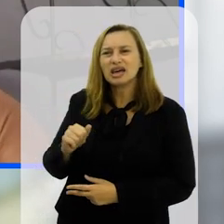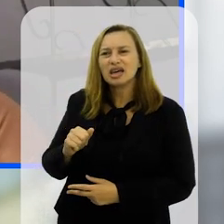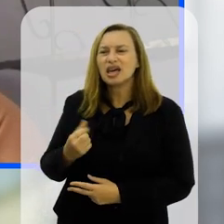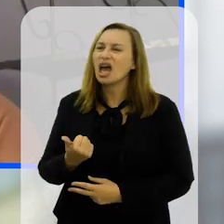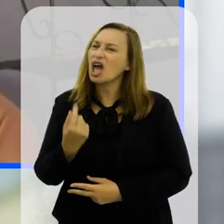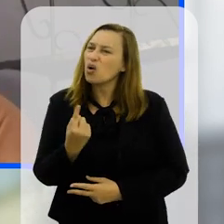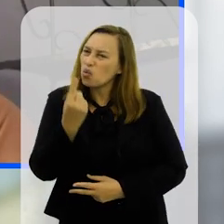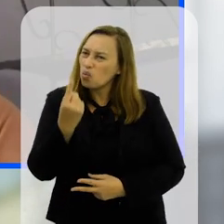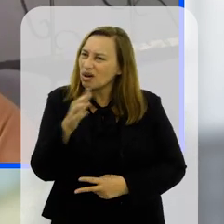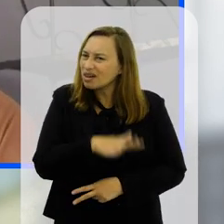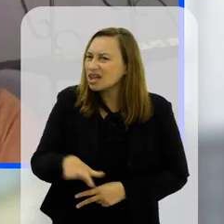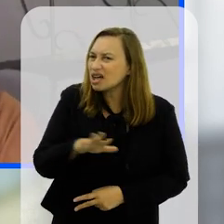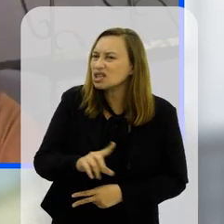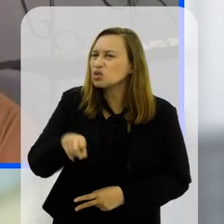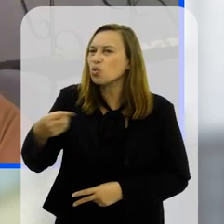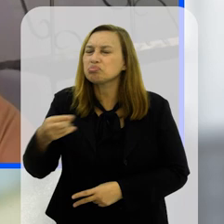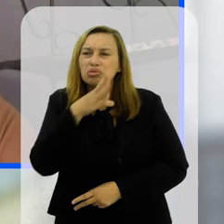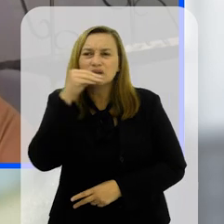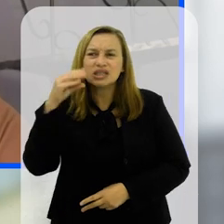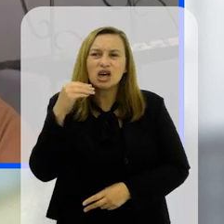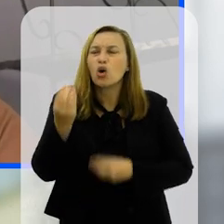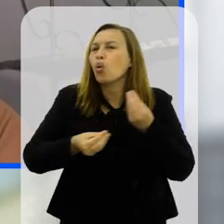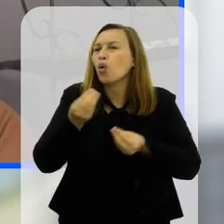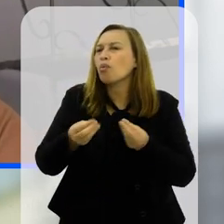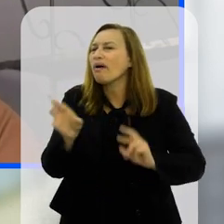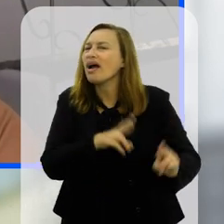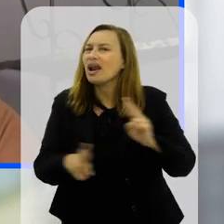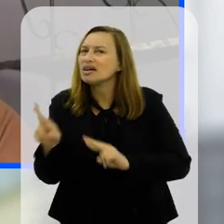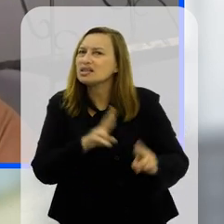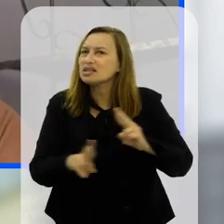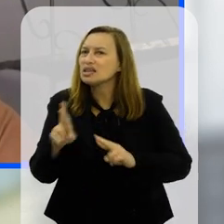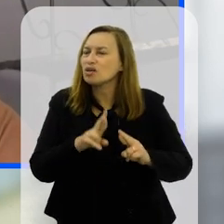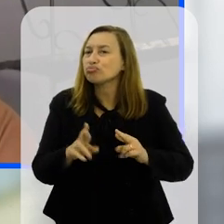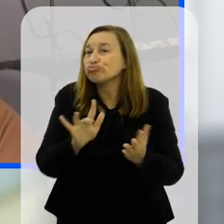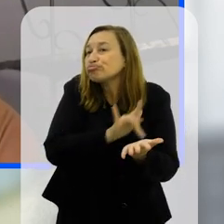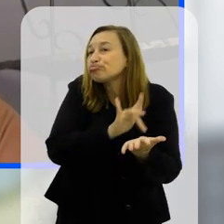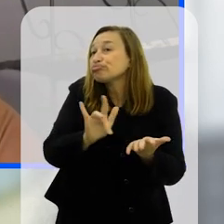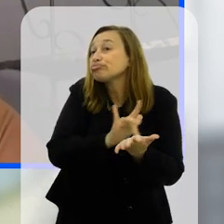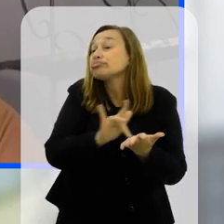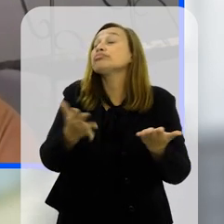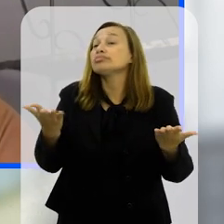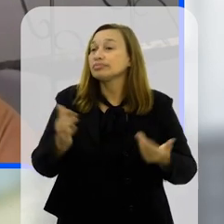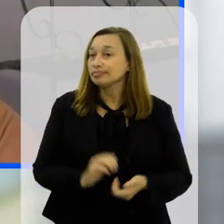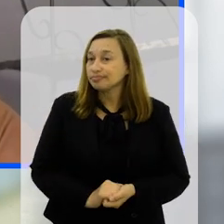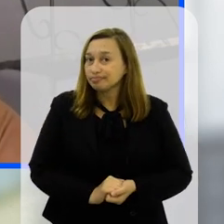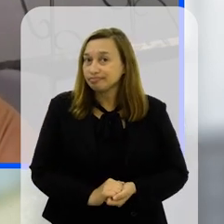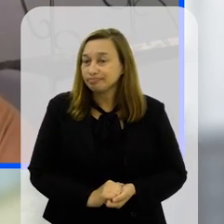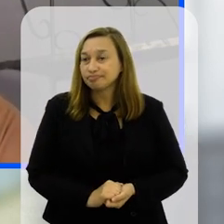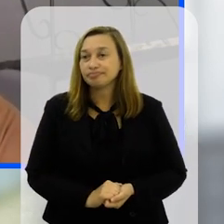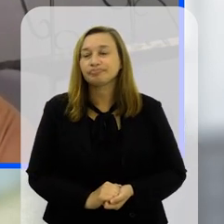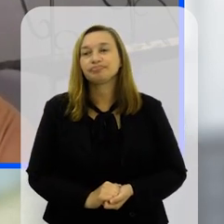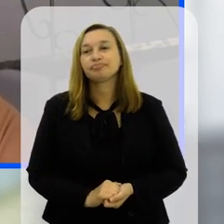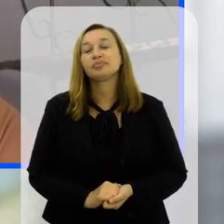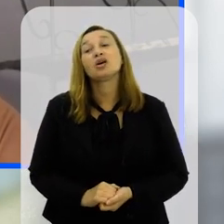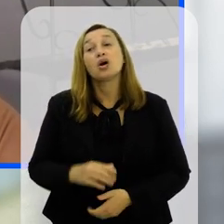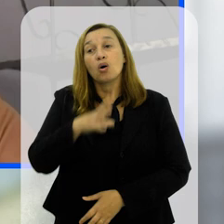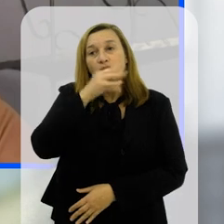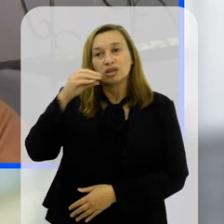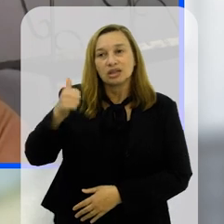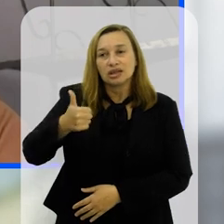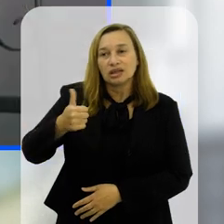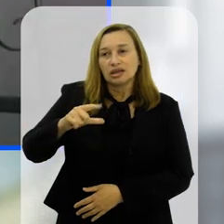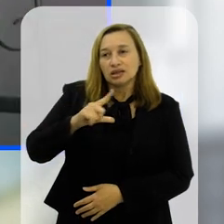uma criança e um adolescente, né? E fala um pouco pra gente como é que é a relação deles com o celular, né? O